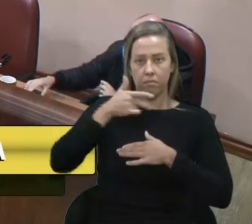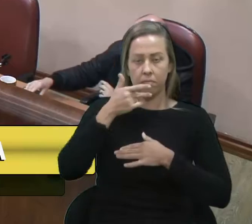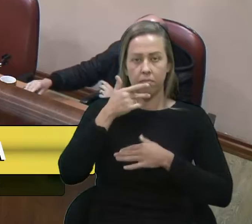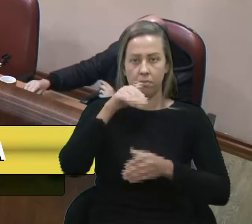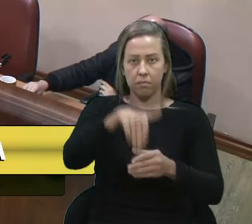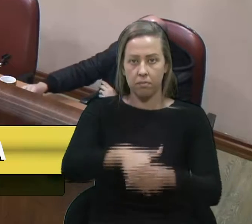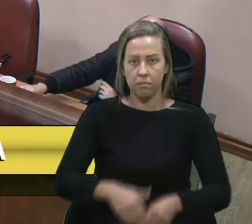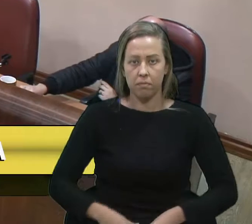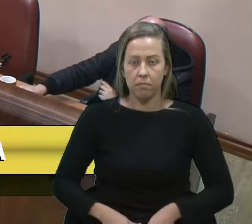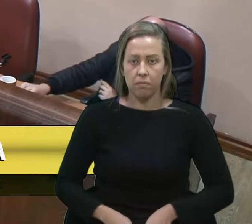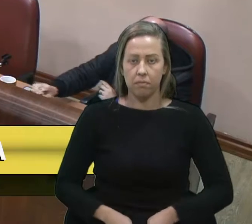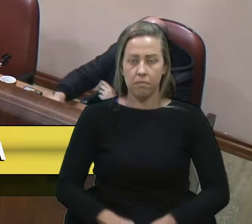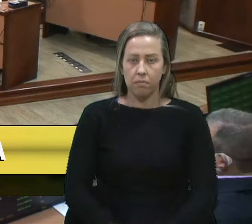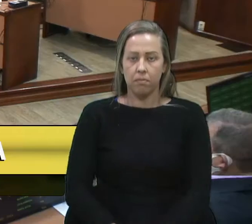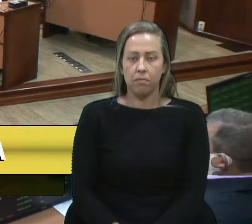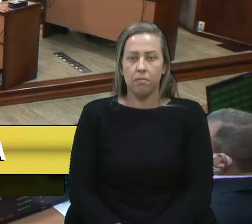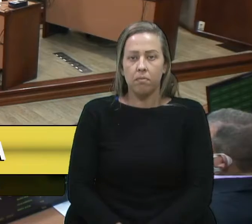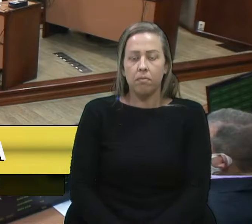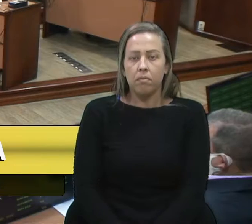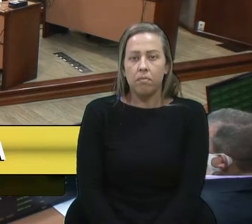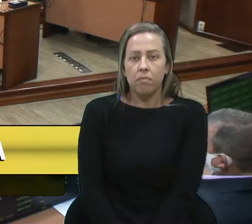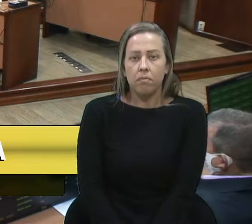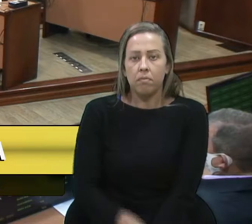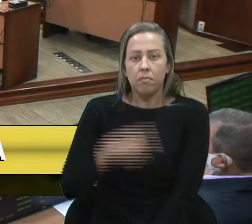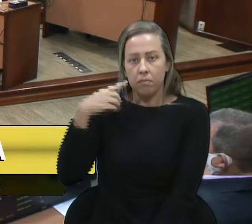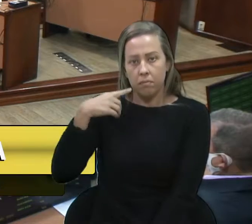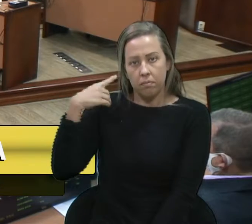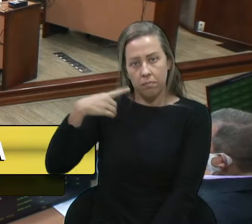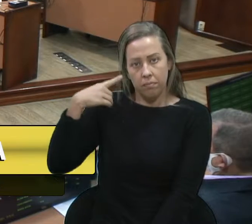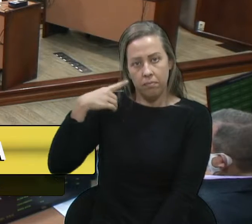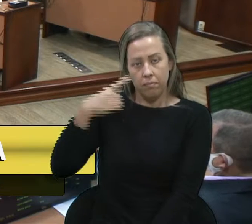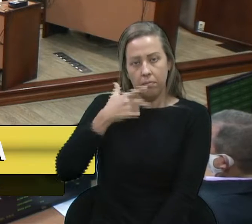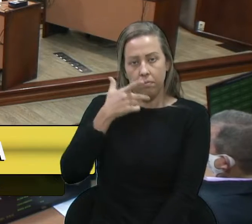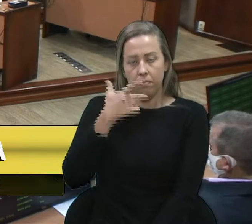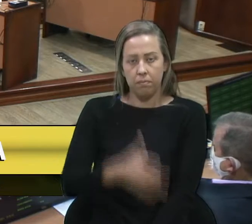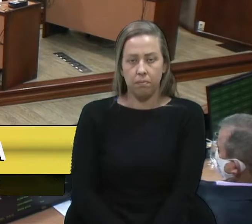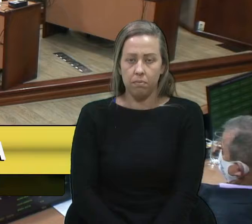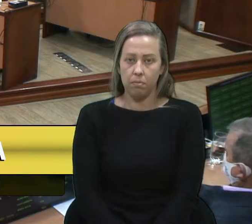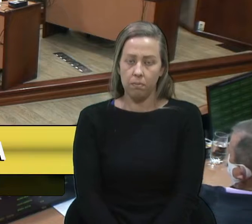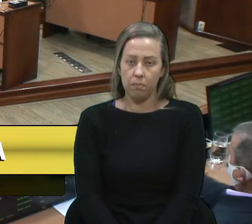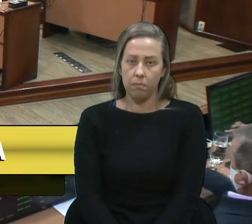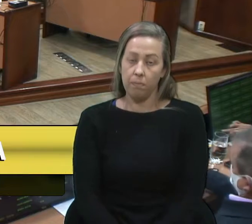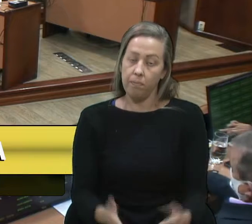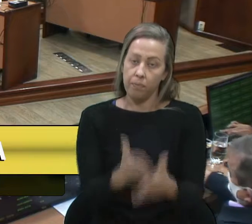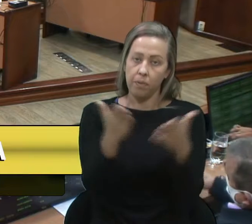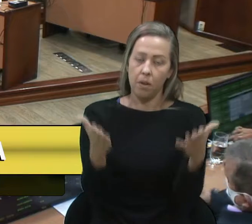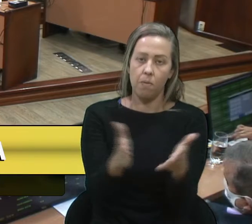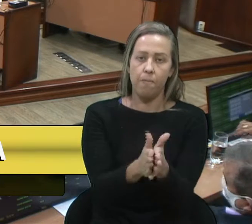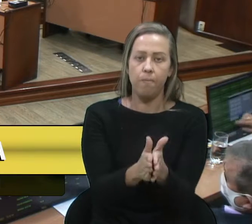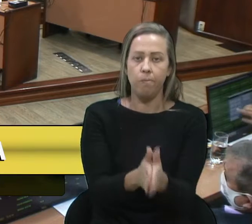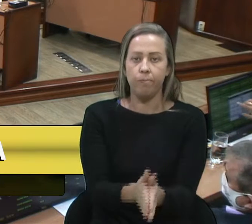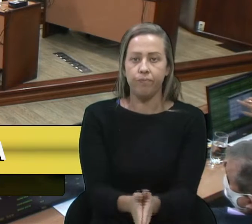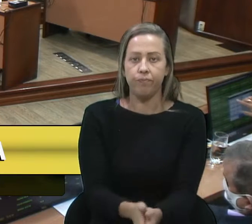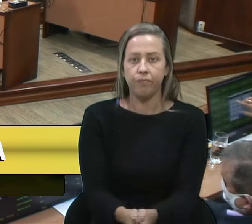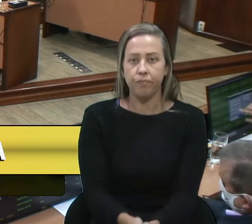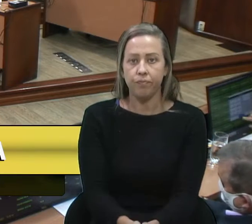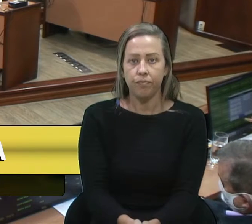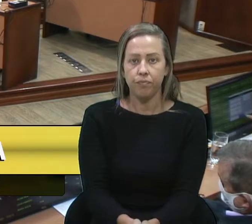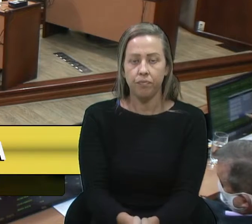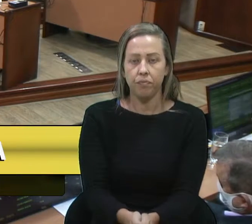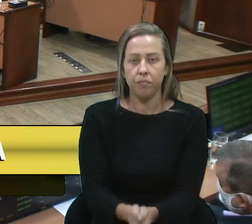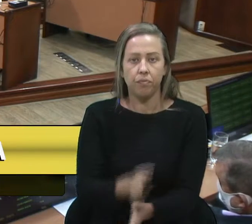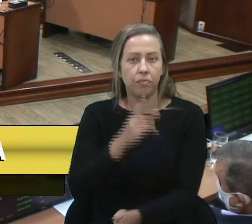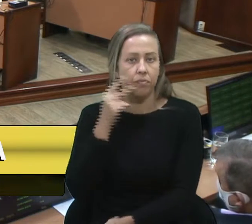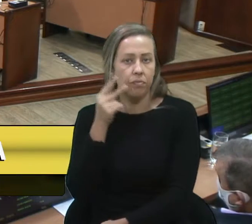Para declarar o voto, vereadora Denise Pessoa com a palavra. Bom, seu presidente, senhoras e senhores vereadores,